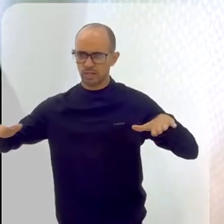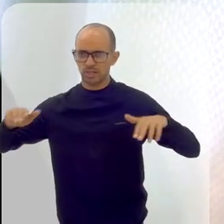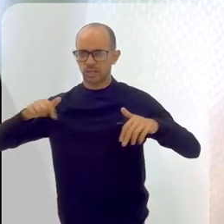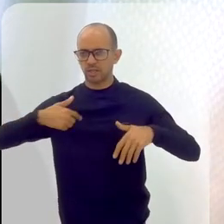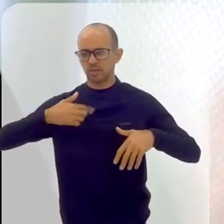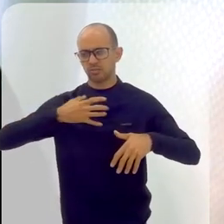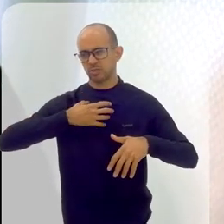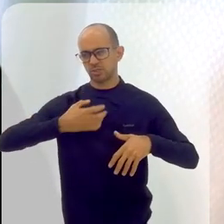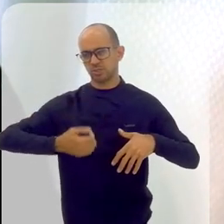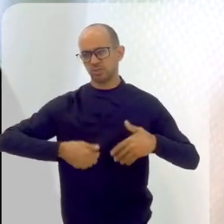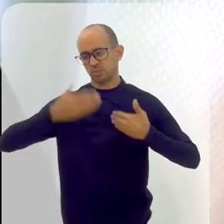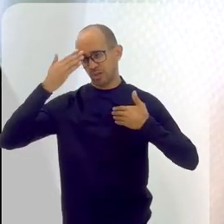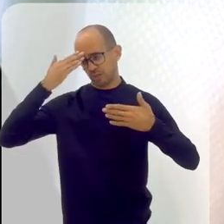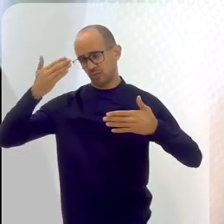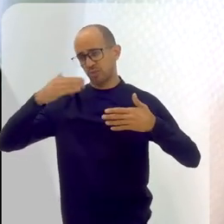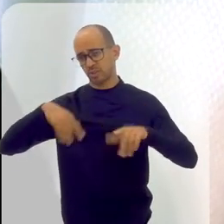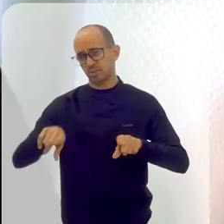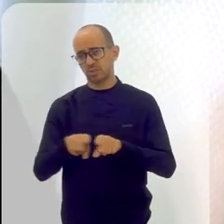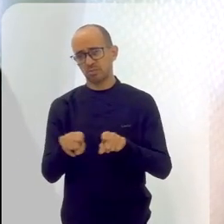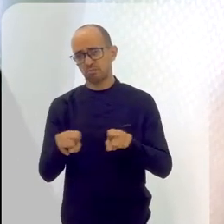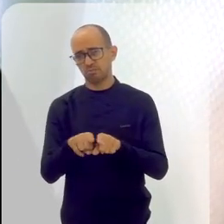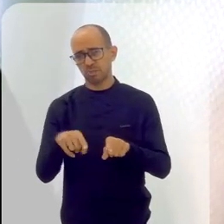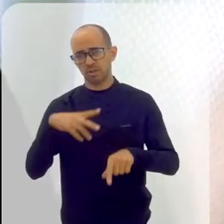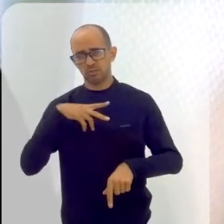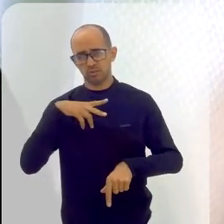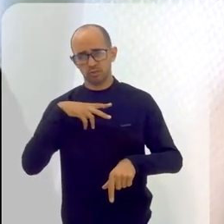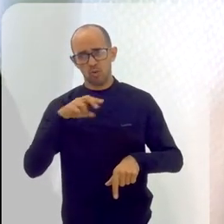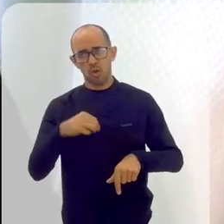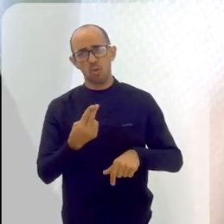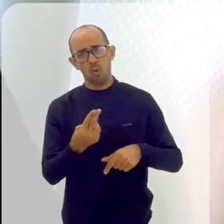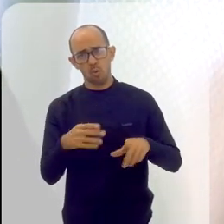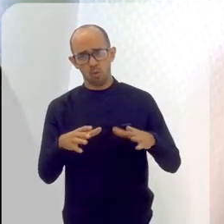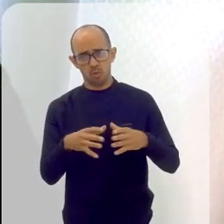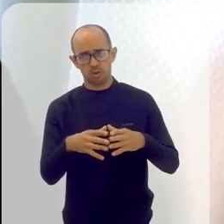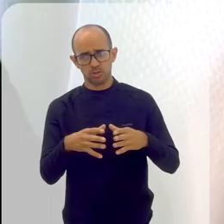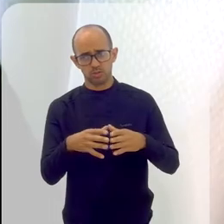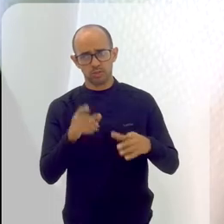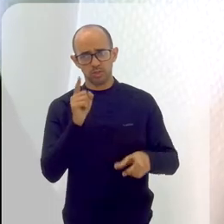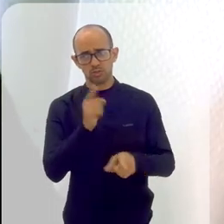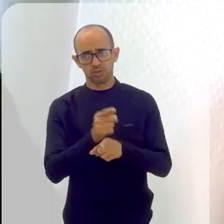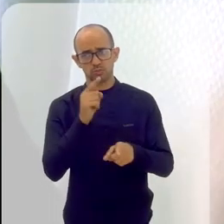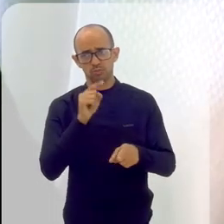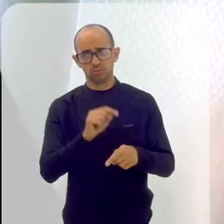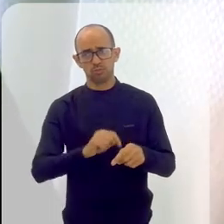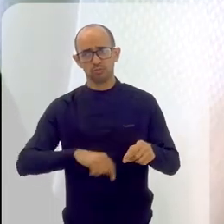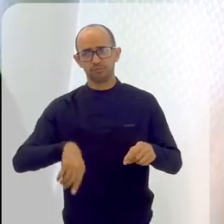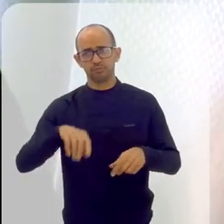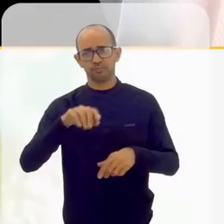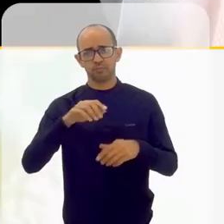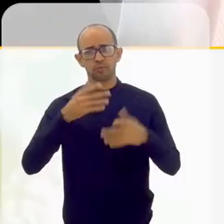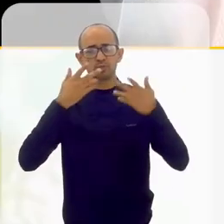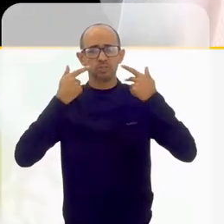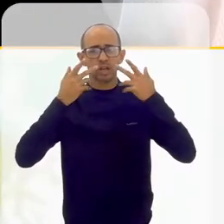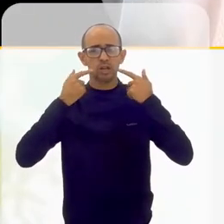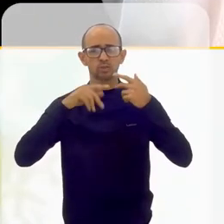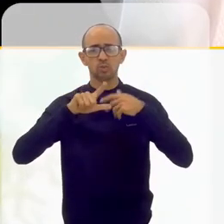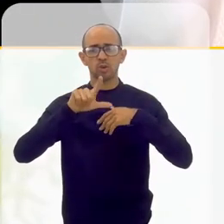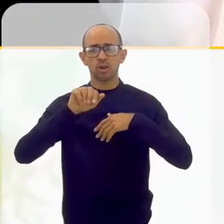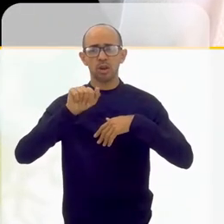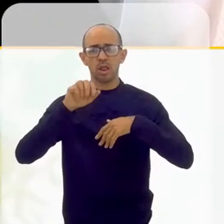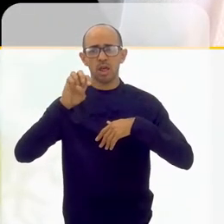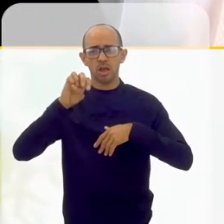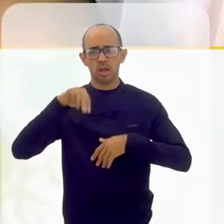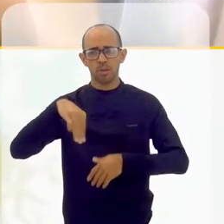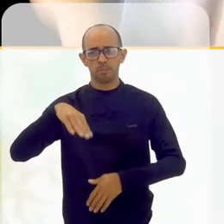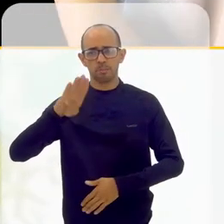muito gratificante dentro do meu processo, não só no individual, mas dentro da minha companhia também, foi a descoberta do teatro Lambi-Lambi. Não sei se você conhece o